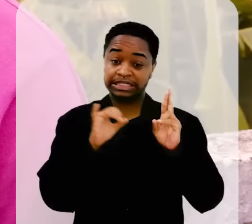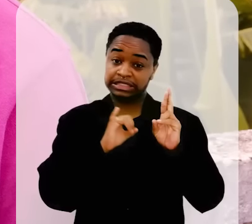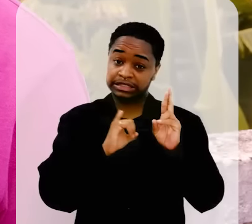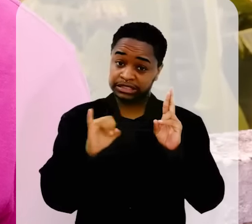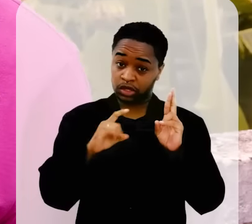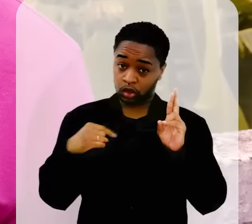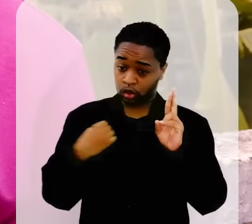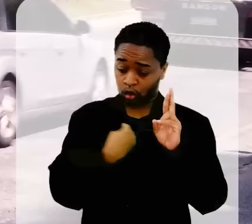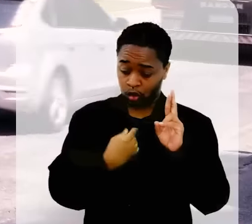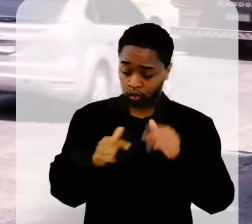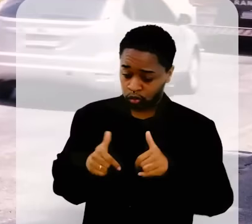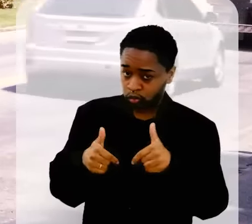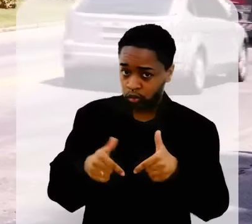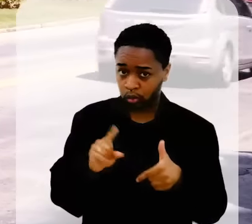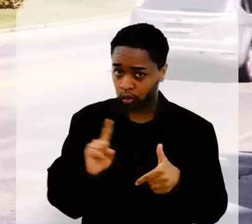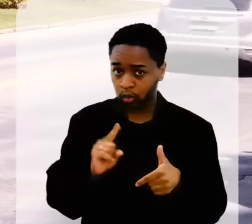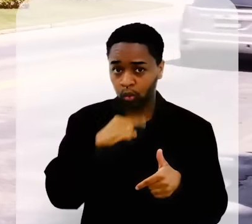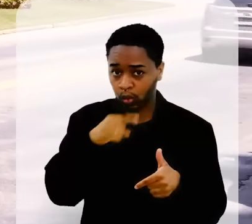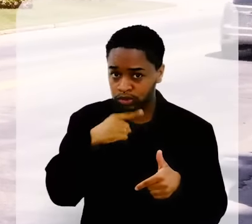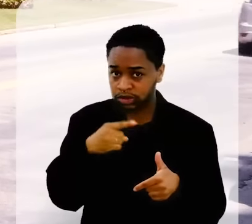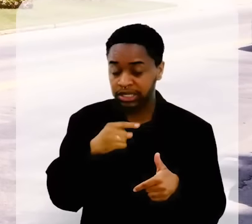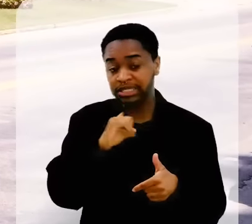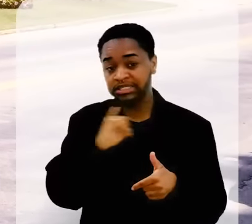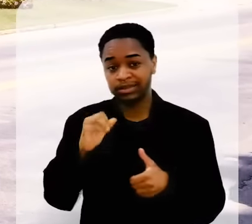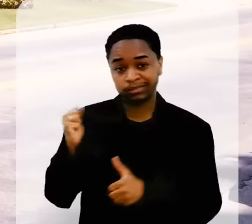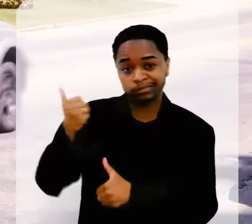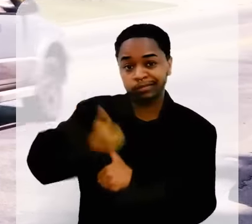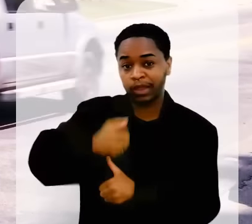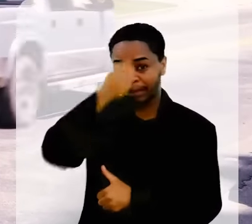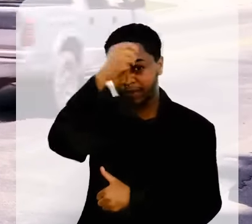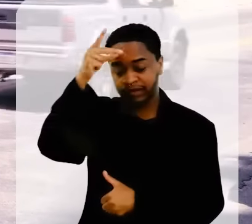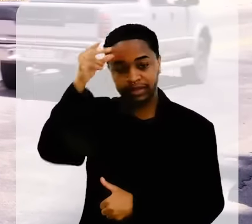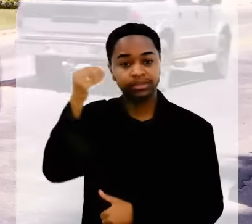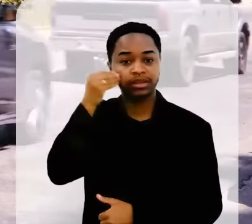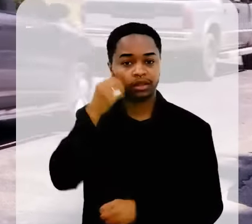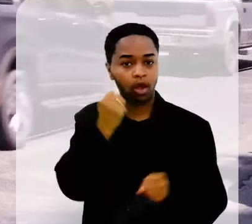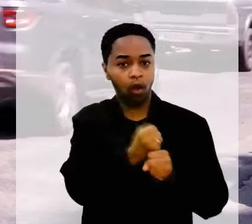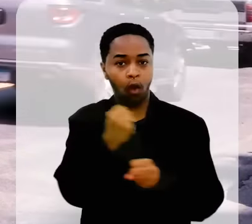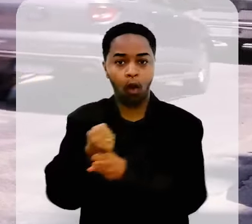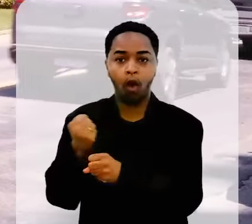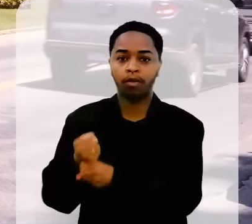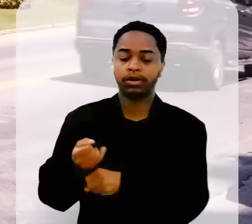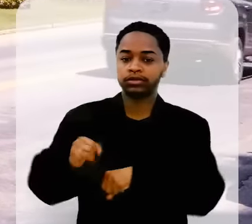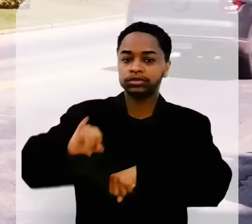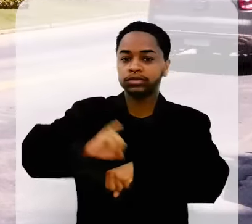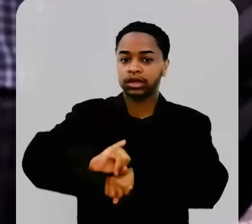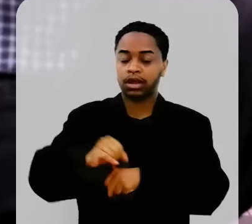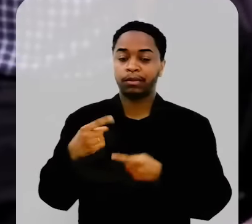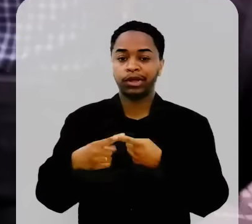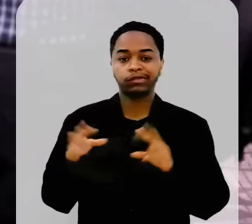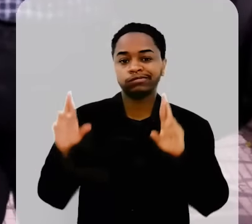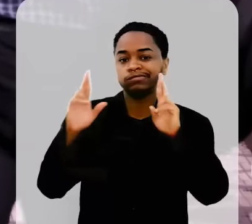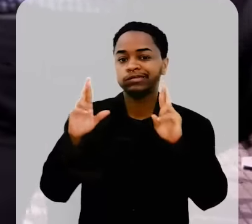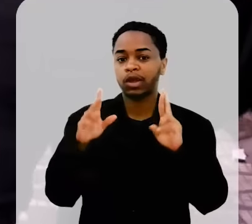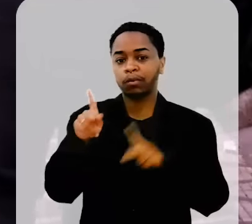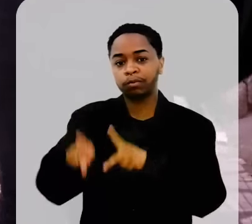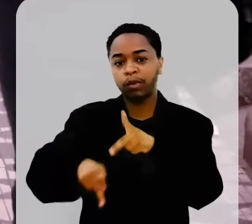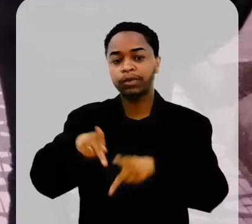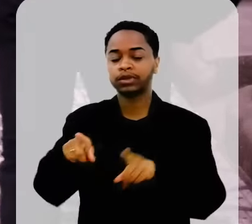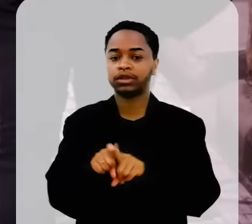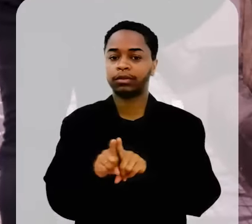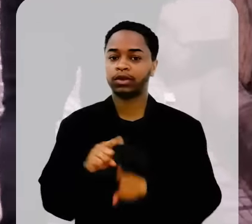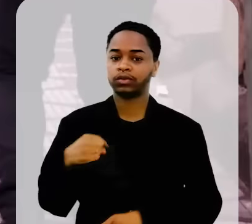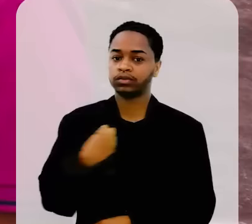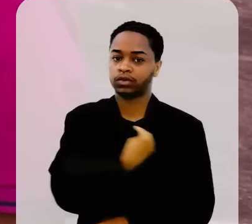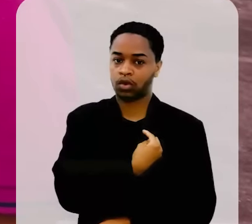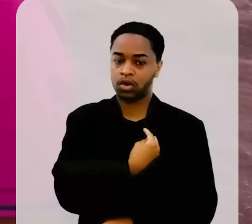entendeu? Que se não formos nós, o prefeito que entrar, tentar fazer essa revitalização do centro. É uma expectativa não só